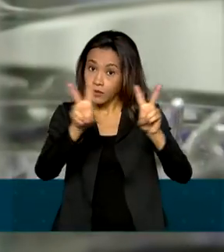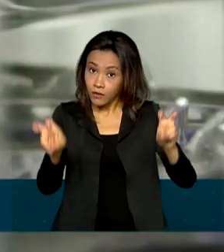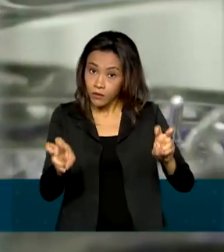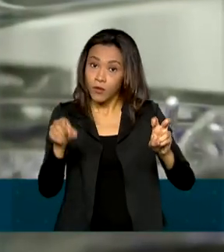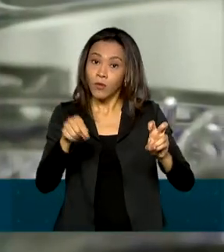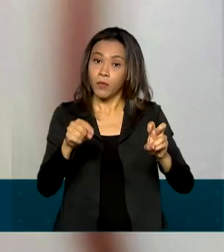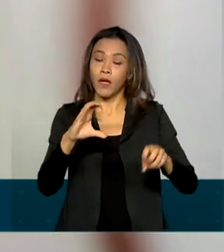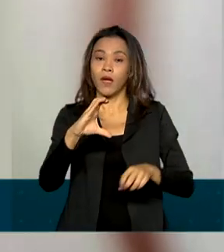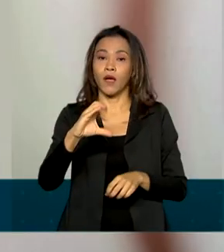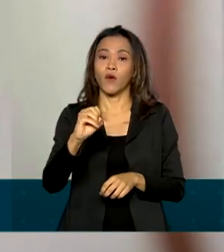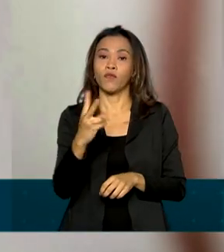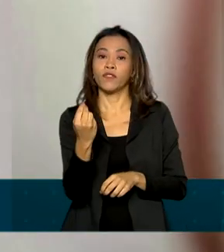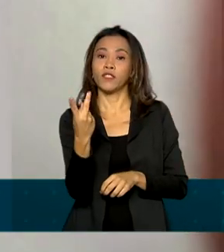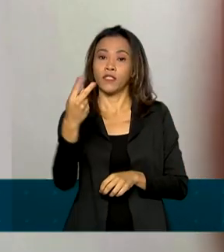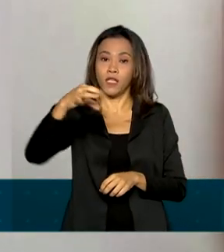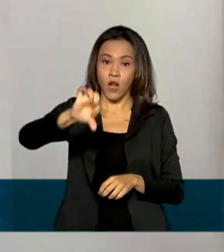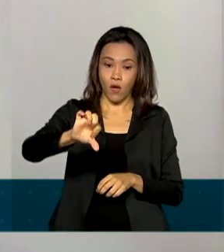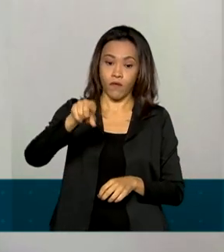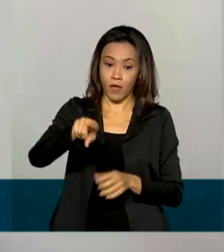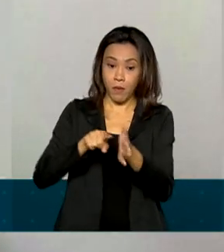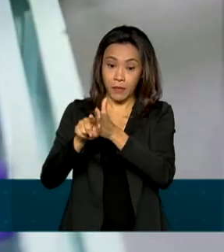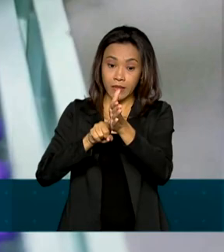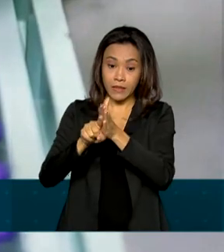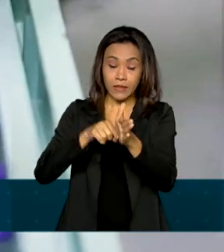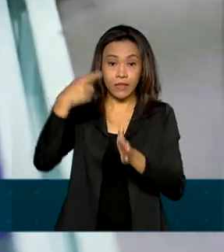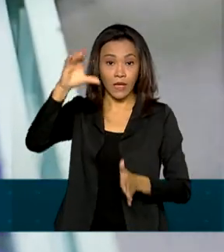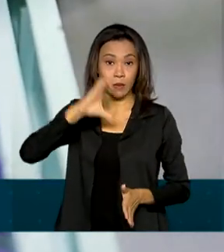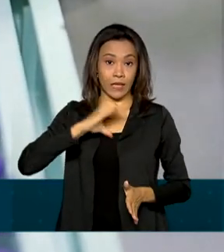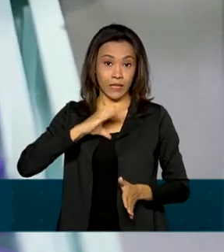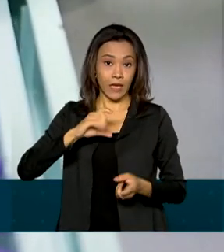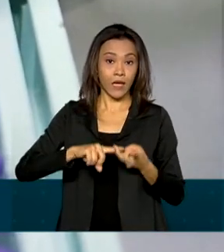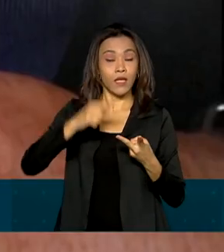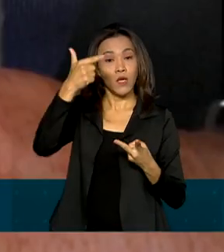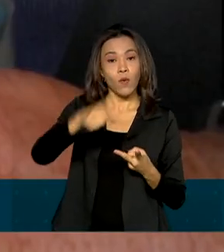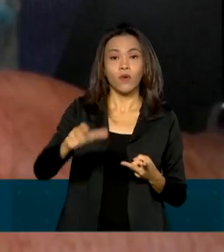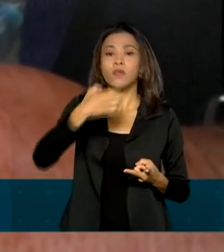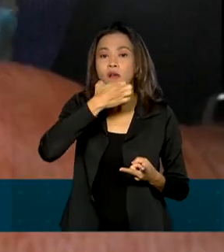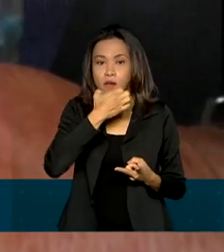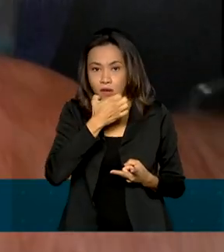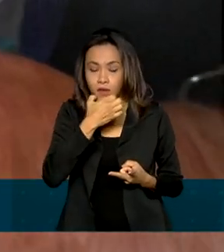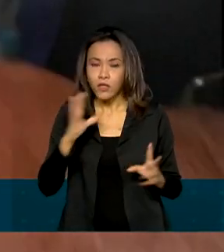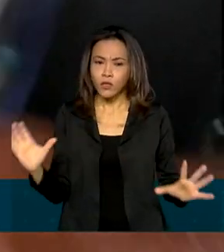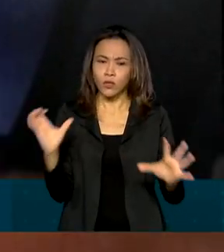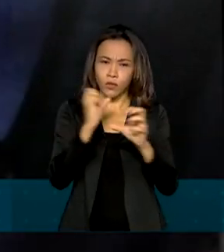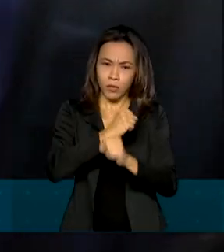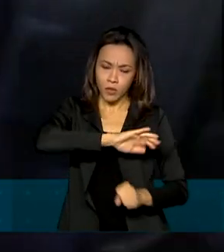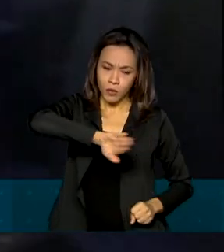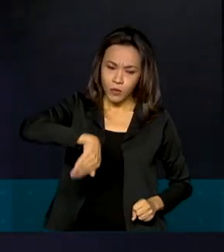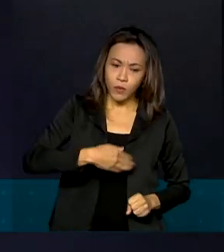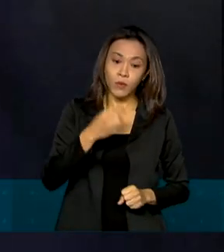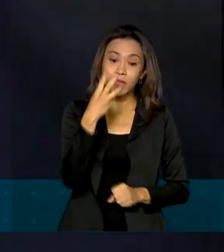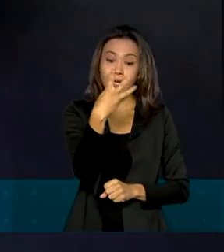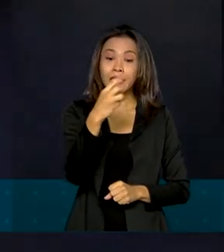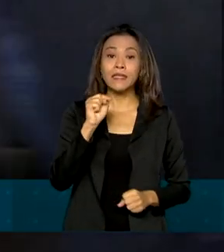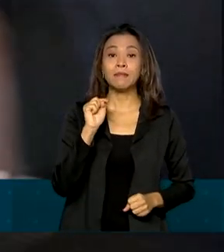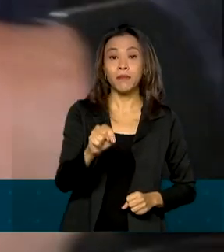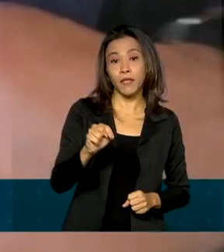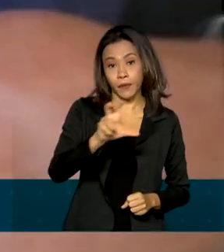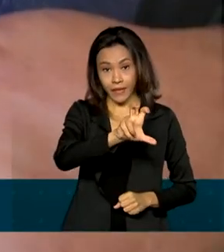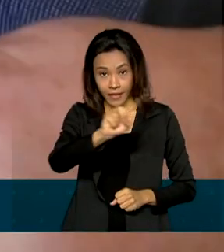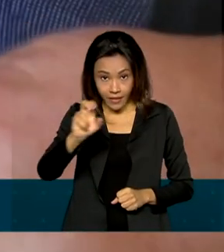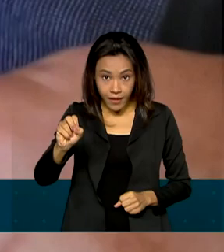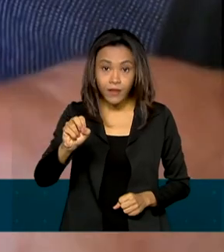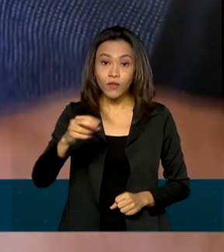desenvolvida por um laboratório do Canadá e outro do Reino Unido. Ao todo, 3.500 voluntários brasileiros